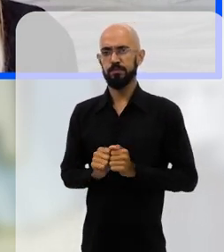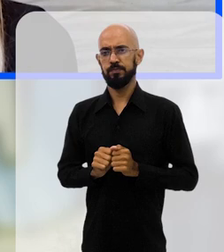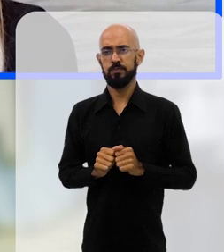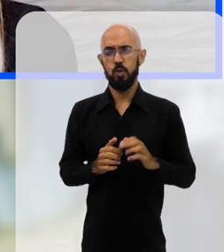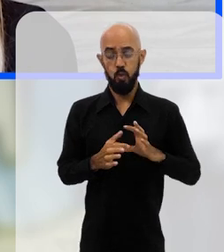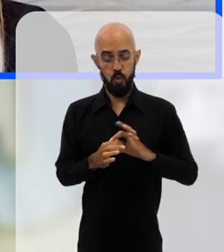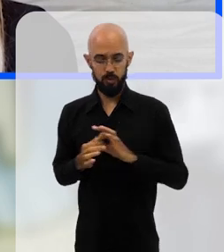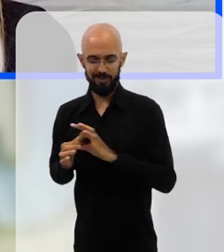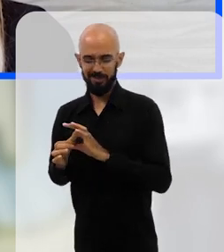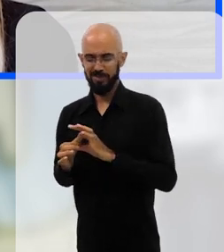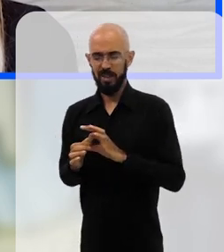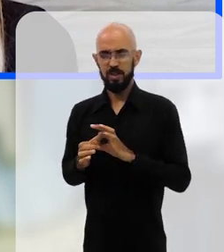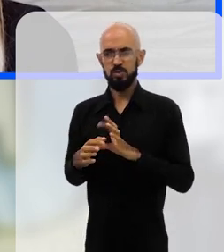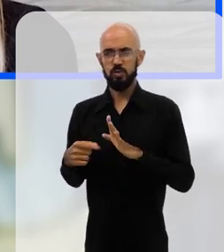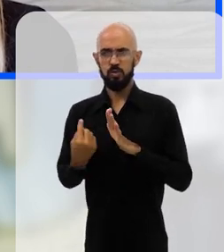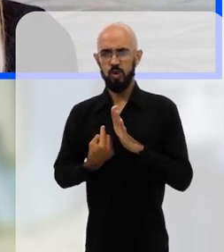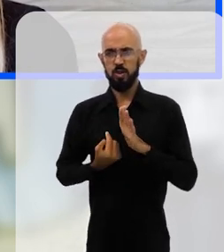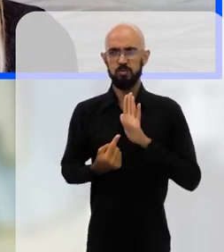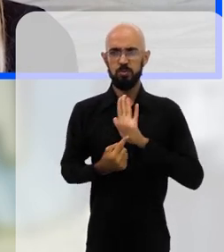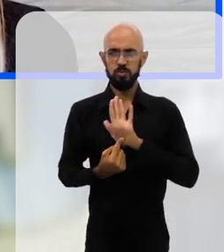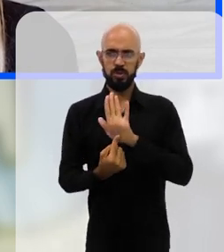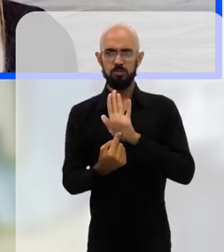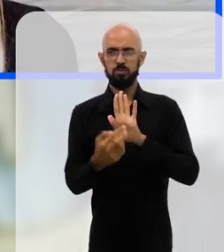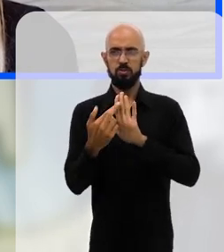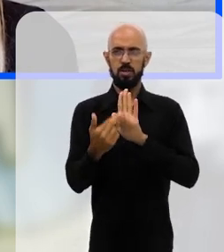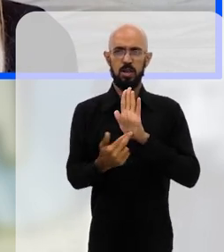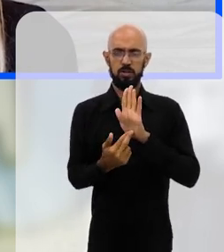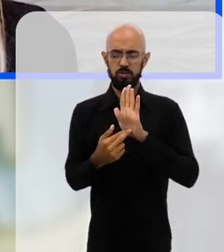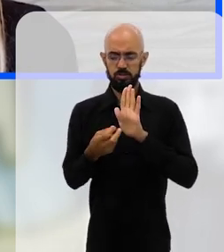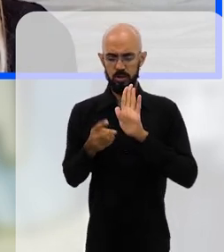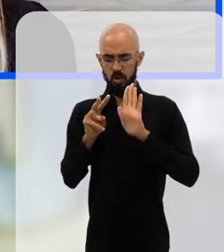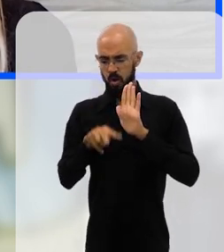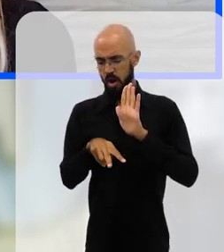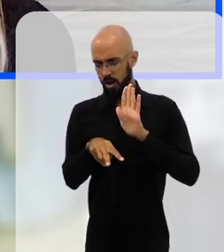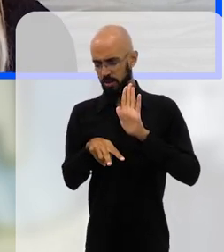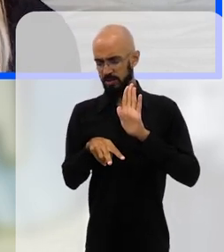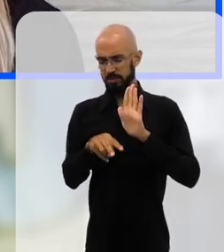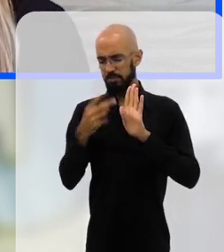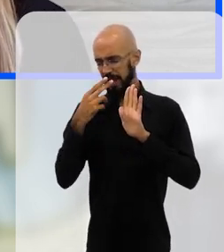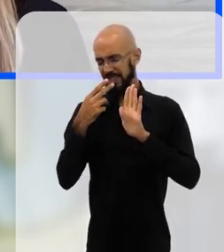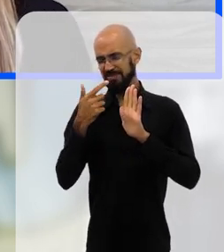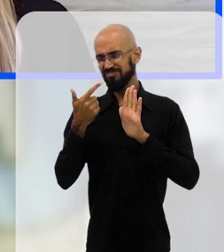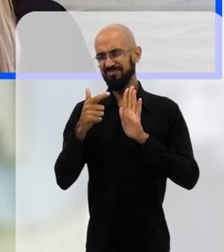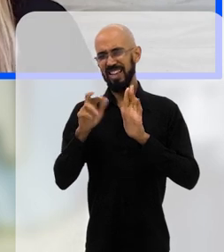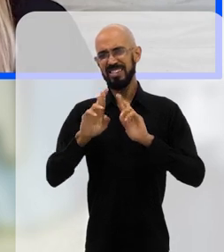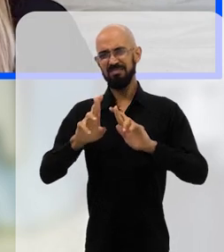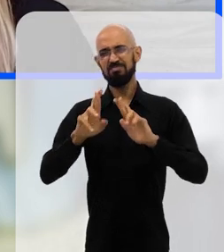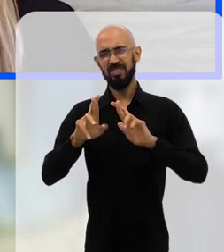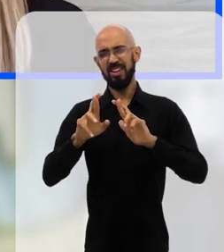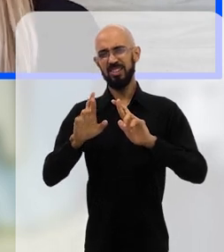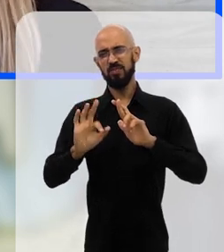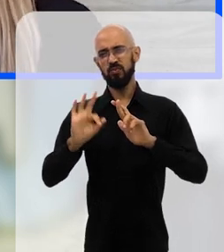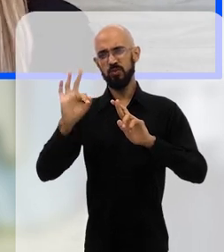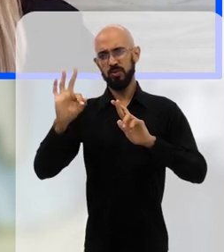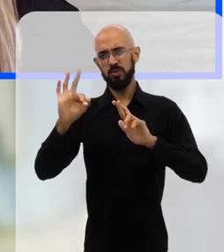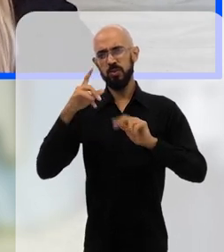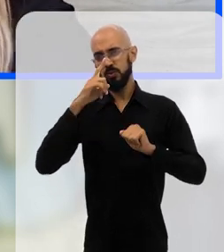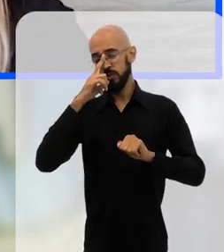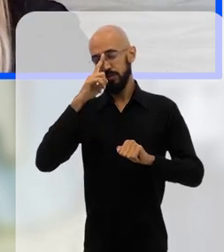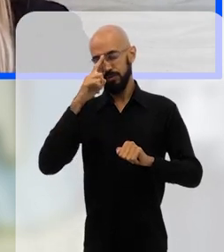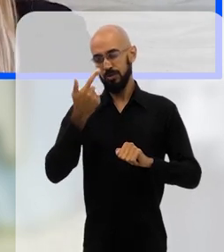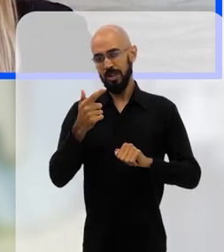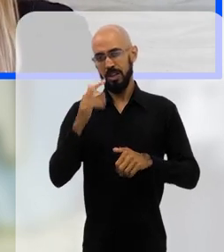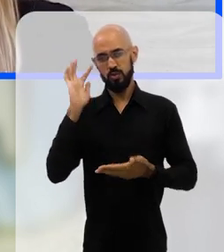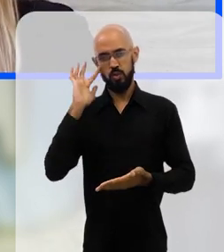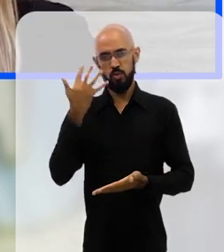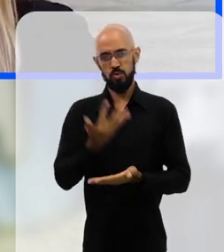Sim, por mais que o cenário que a gente traga no relatório seja um cenário que talvez a gente olhe e fique desesperançoso, no sentido de que parece que